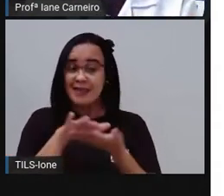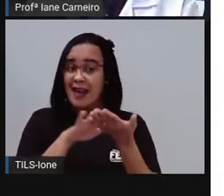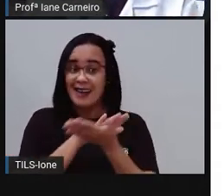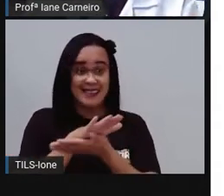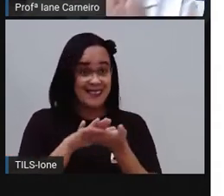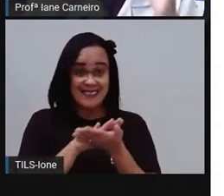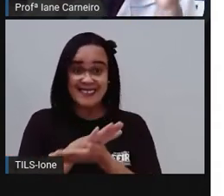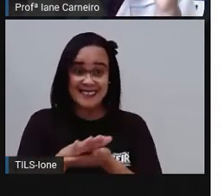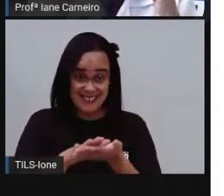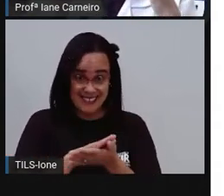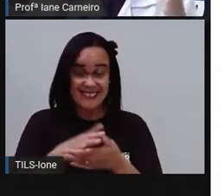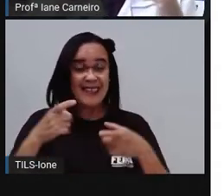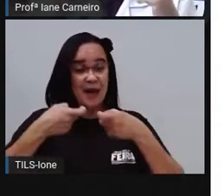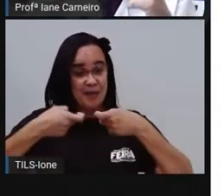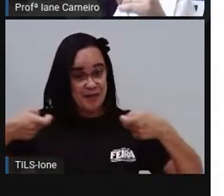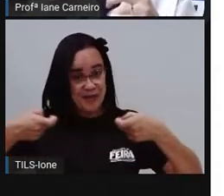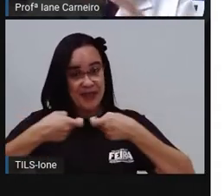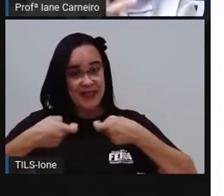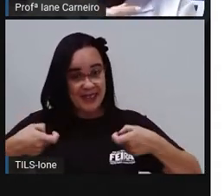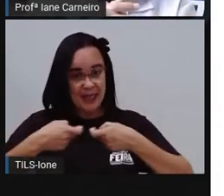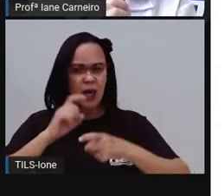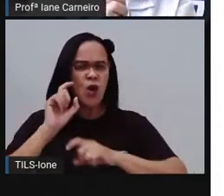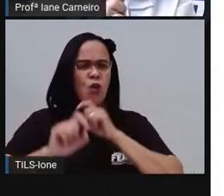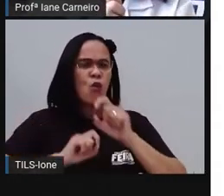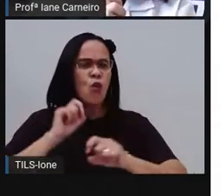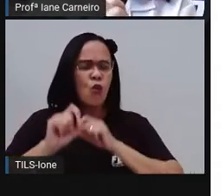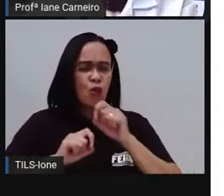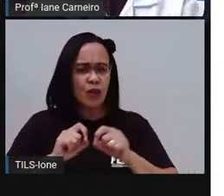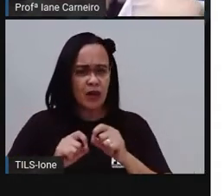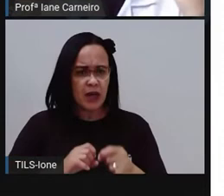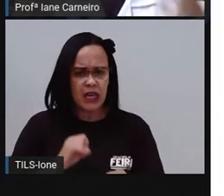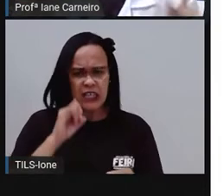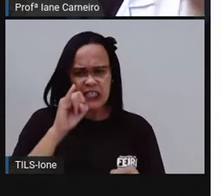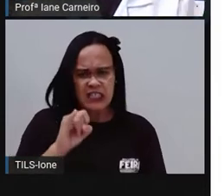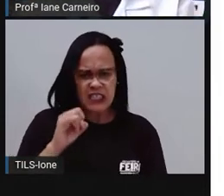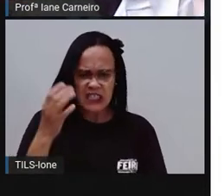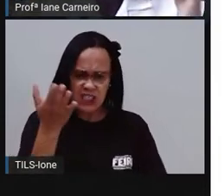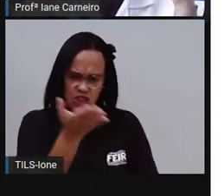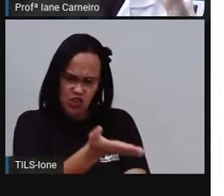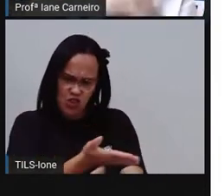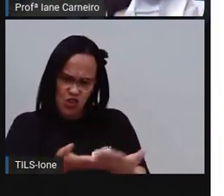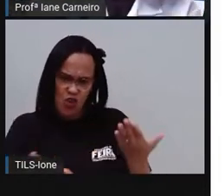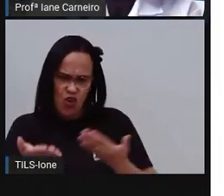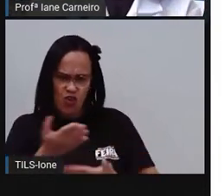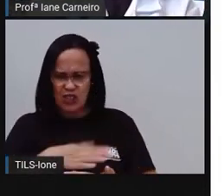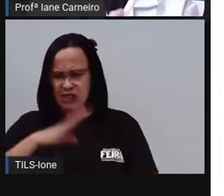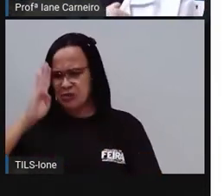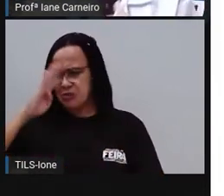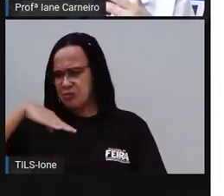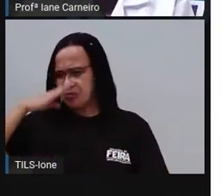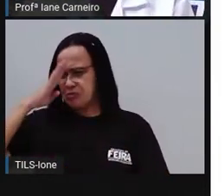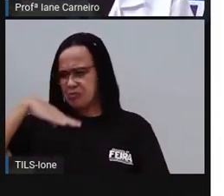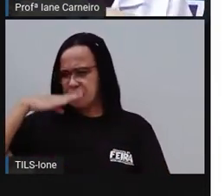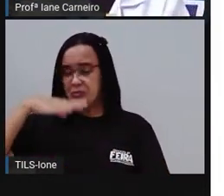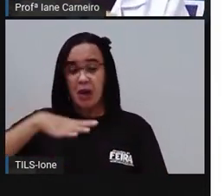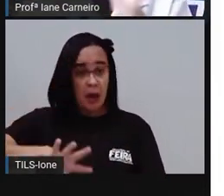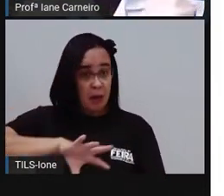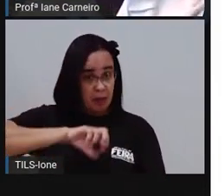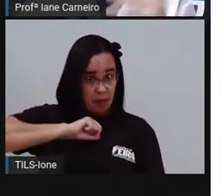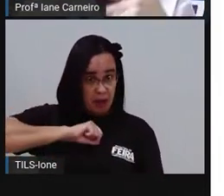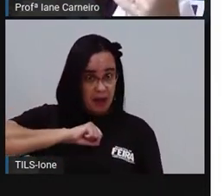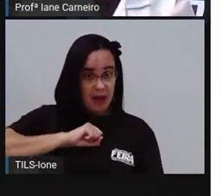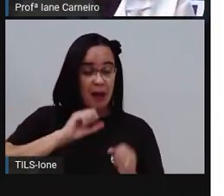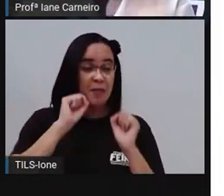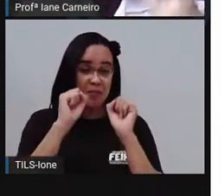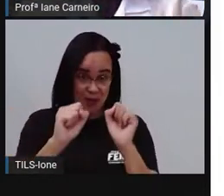a meia também, ó, se você compartilhar com a pessoa que tem chulé, seu pé vai ficar com chulé, né? Então, meia é uma coisa que a gente